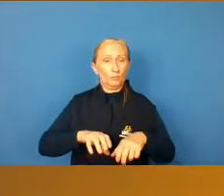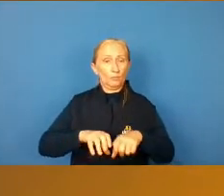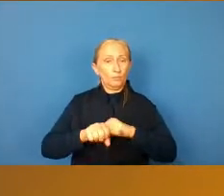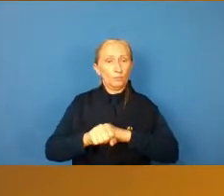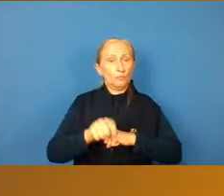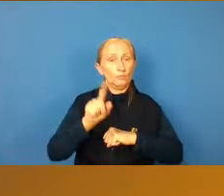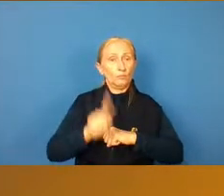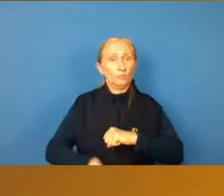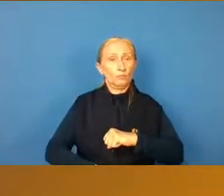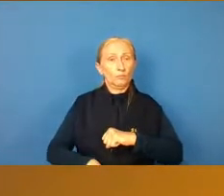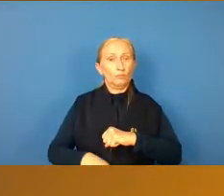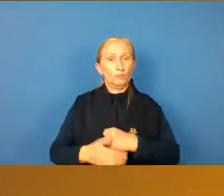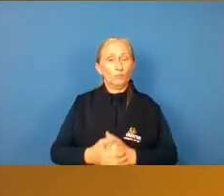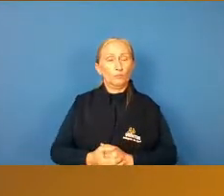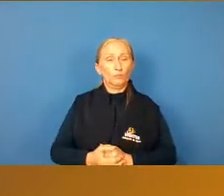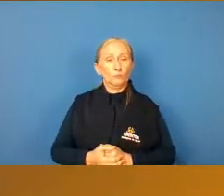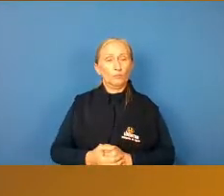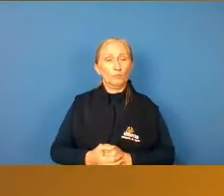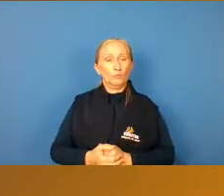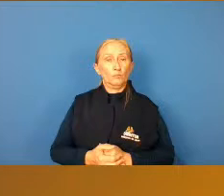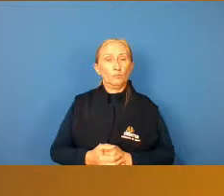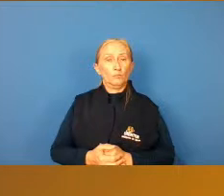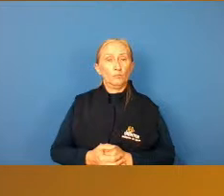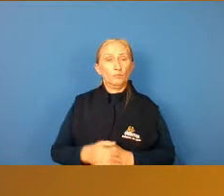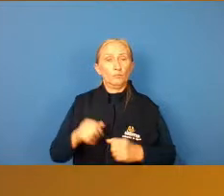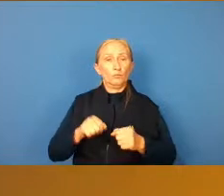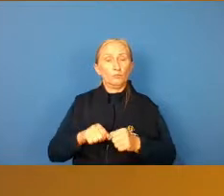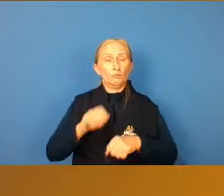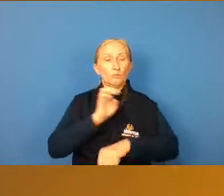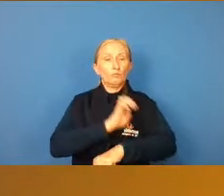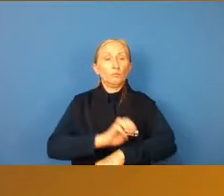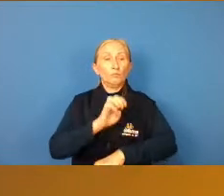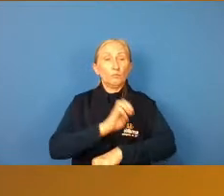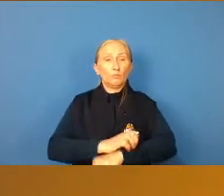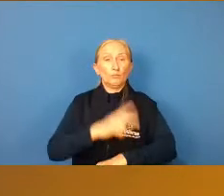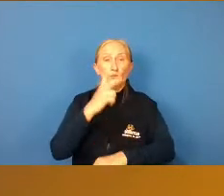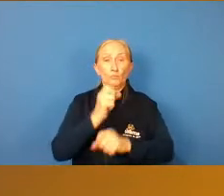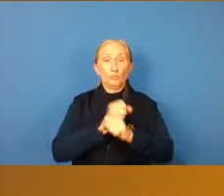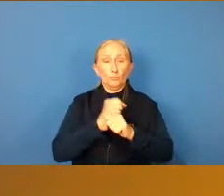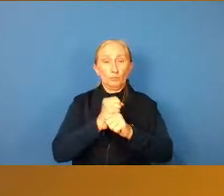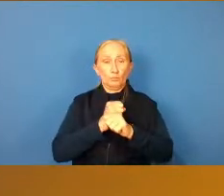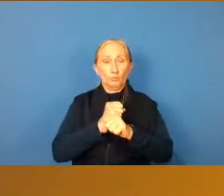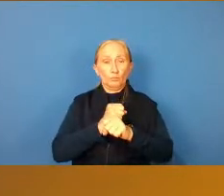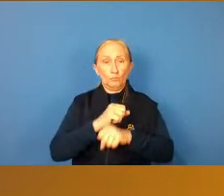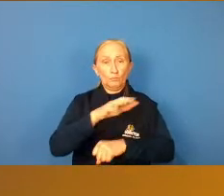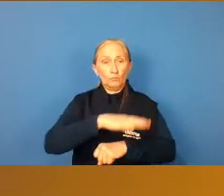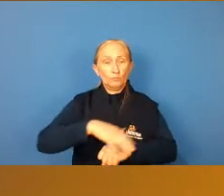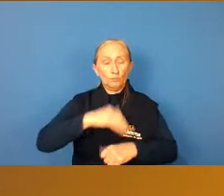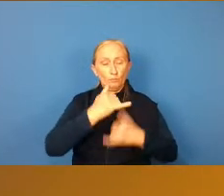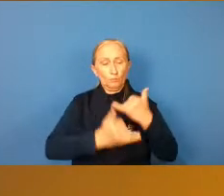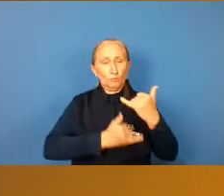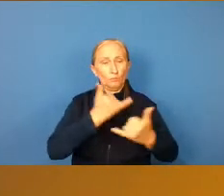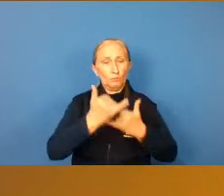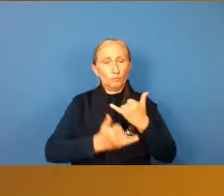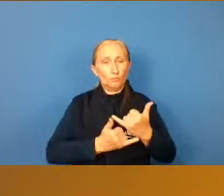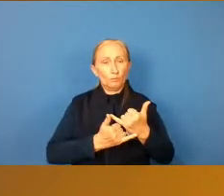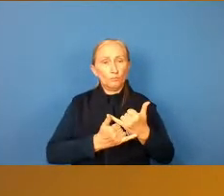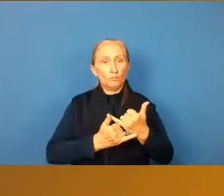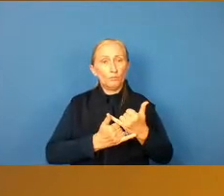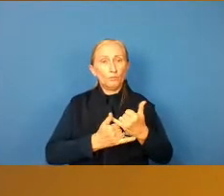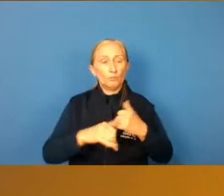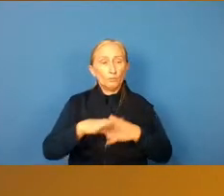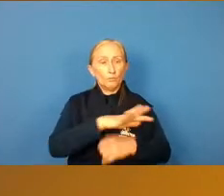ali, eu fiz um estágio por dois anos ali na parte de recriação, e era um